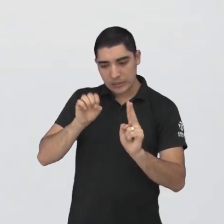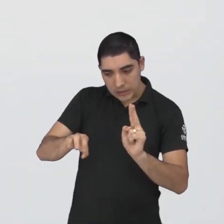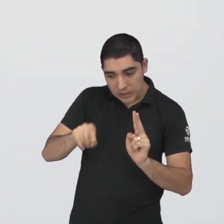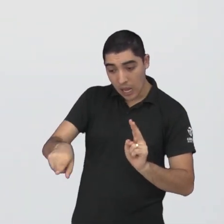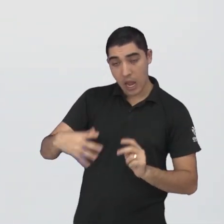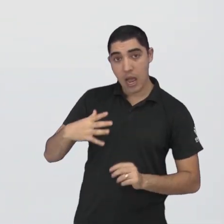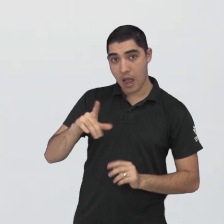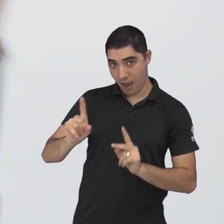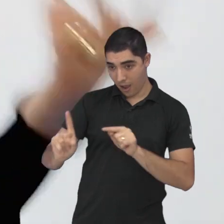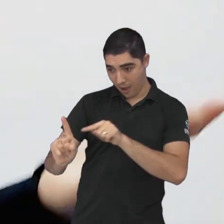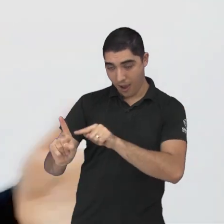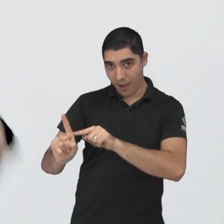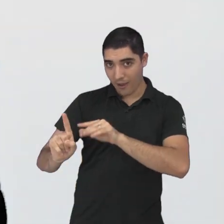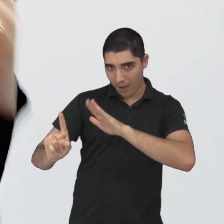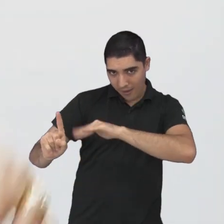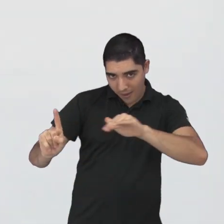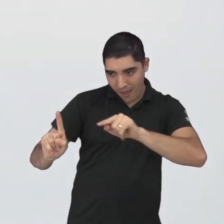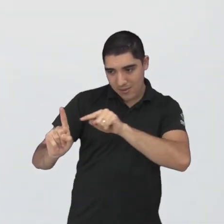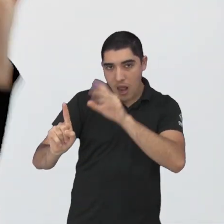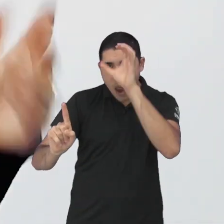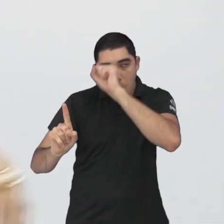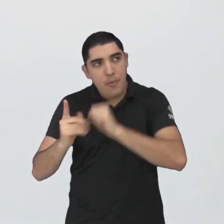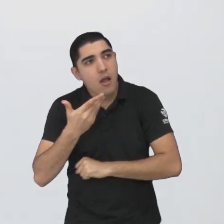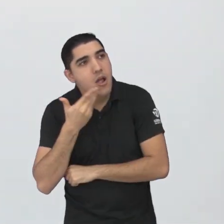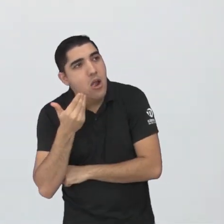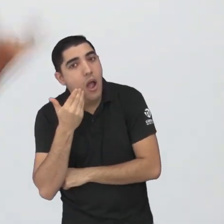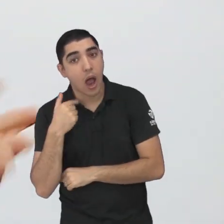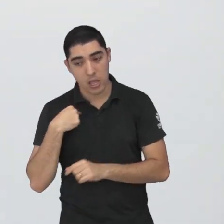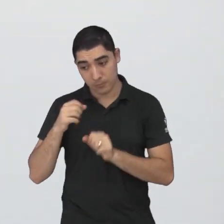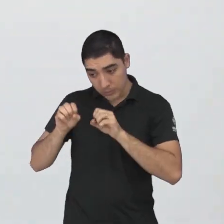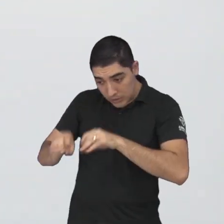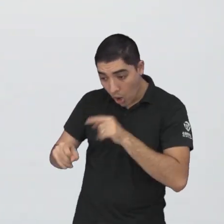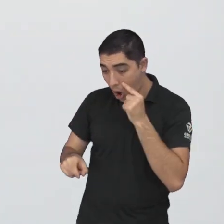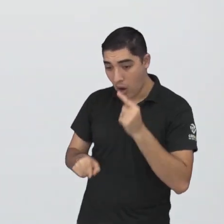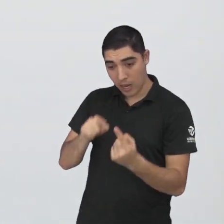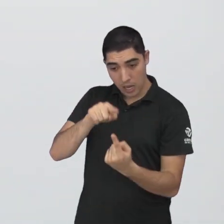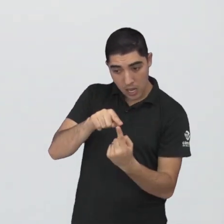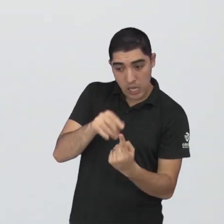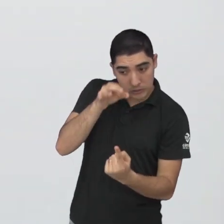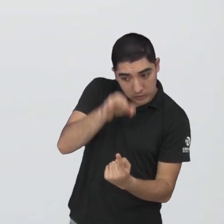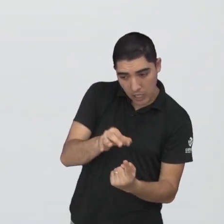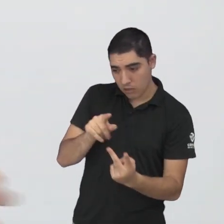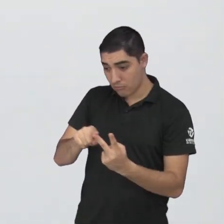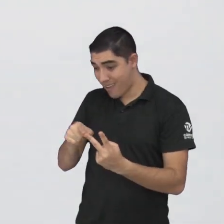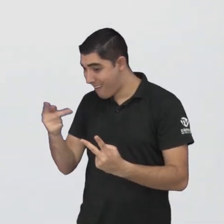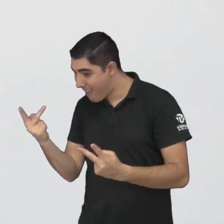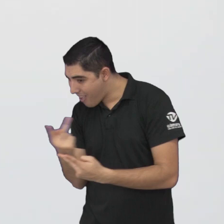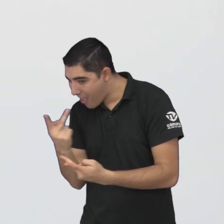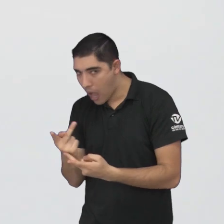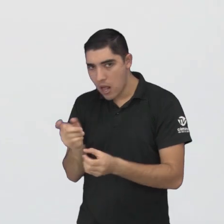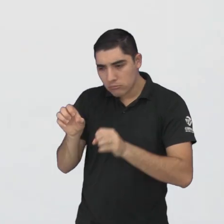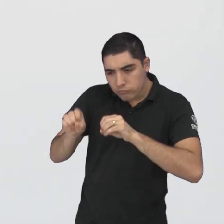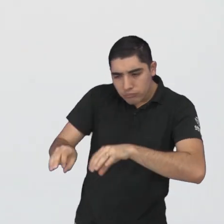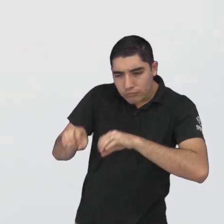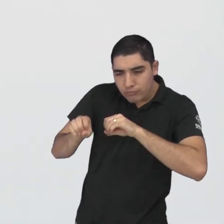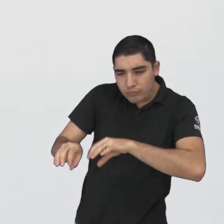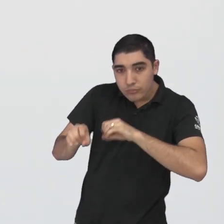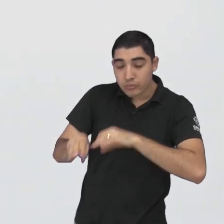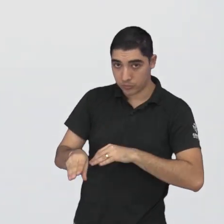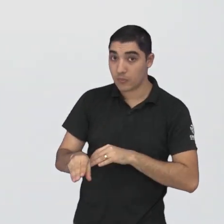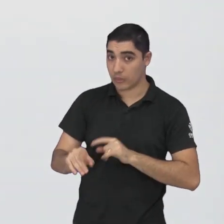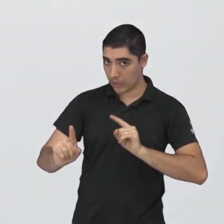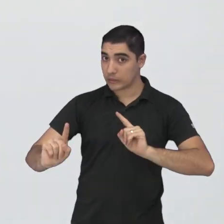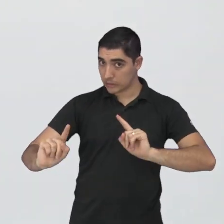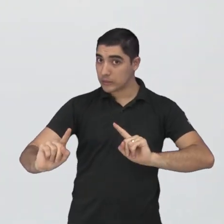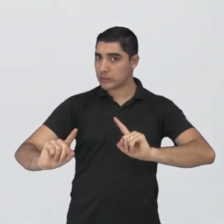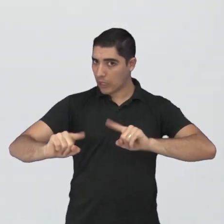você vai ensinar o que é certo, o que é errado, os objetivos e tudo mais. E assim, é um desafio muito grande.